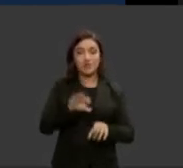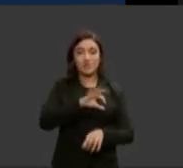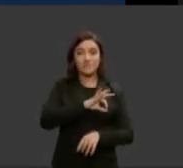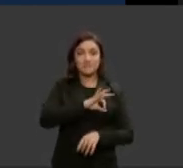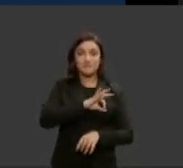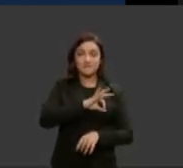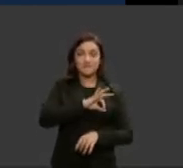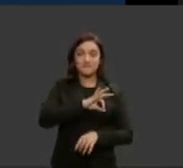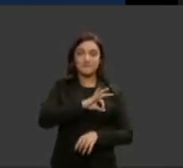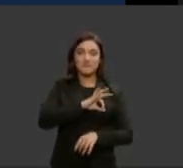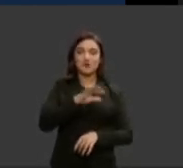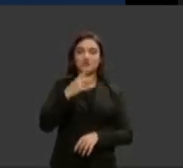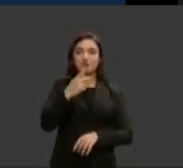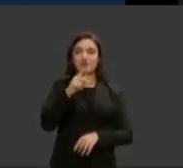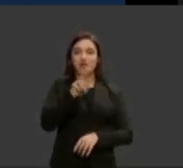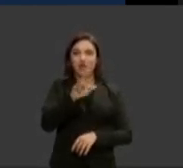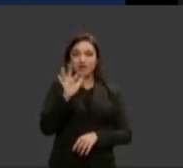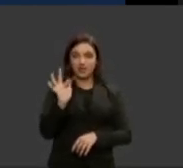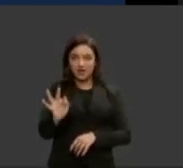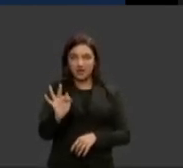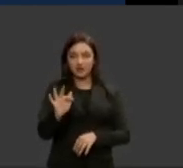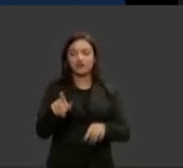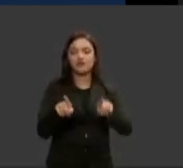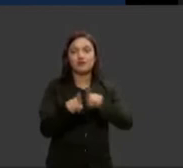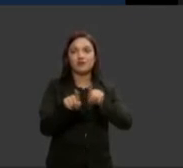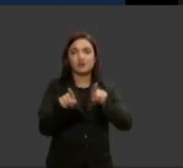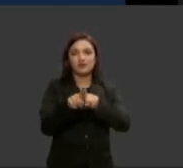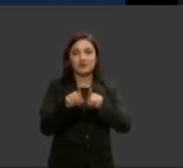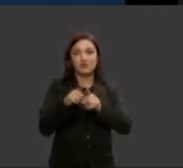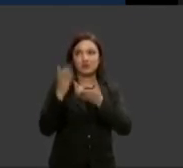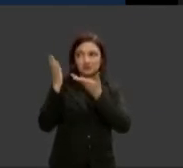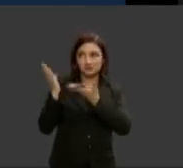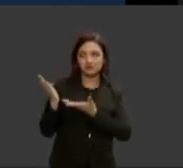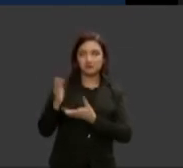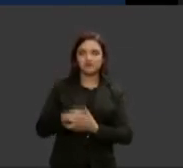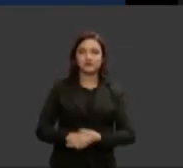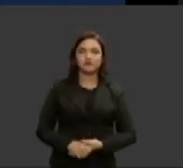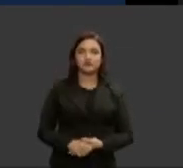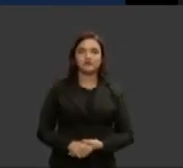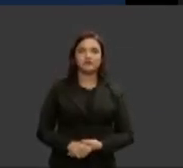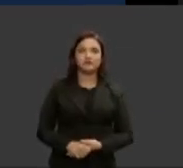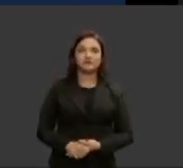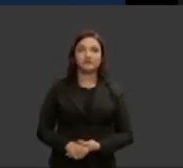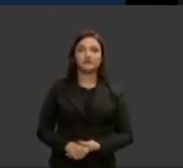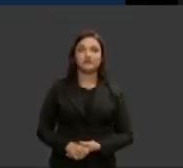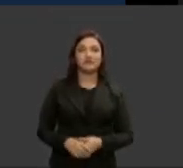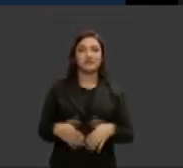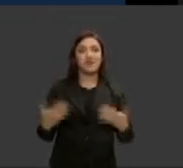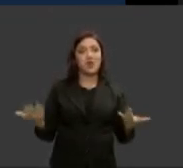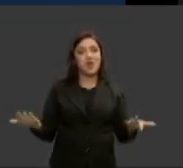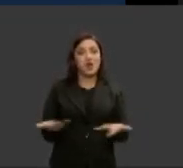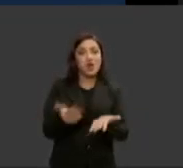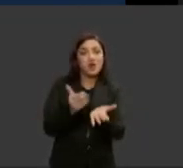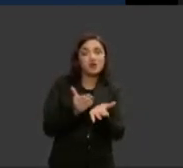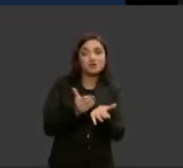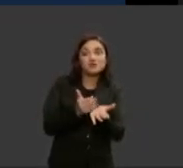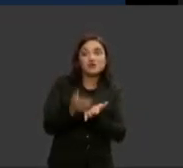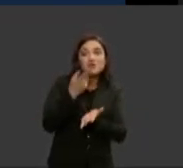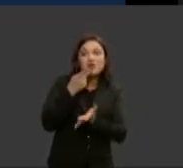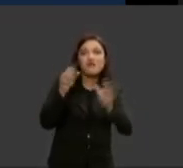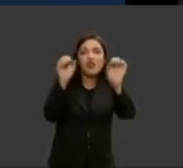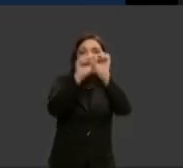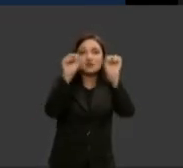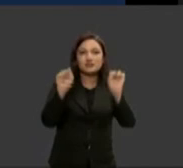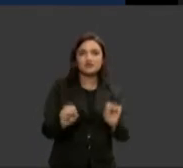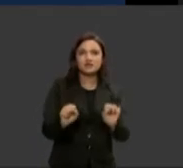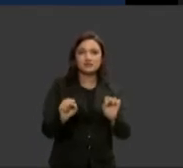,1% 1.038 colegas por favor e ingressando agora para falar um pouquinho sobre o sistema